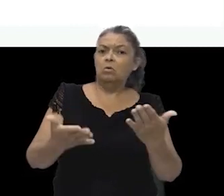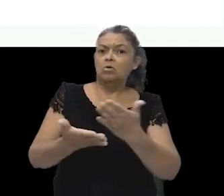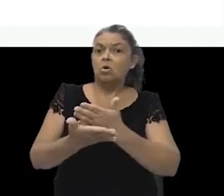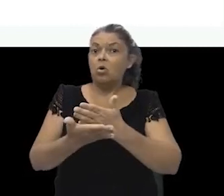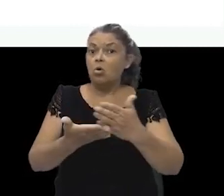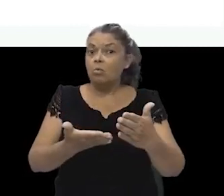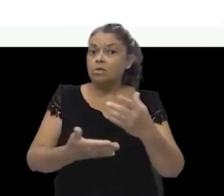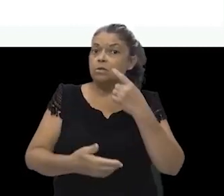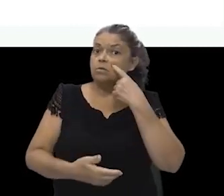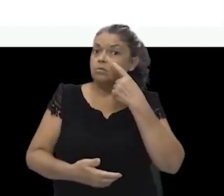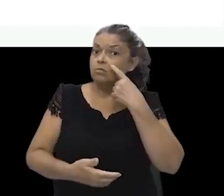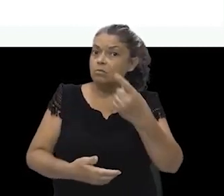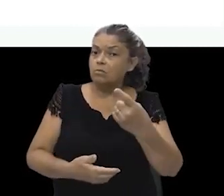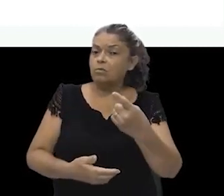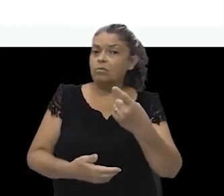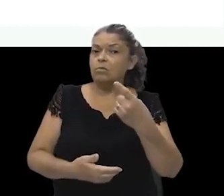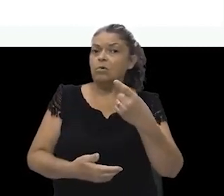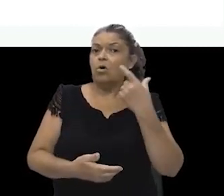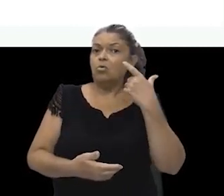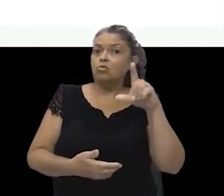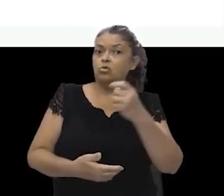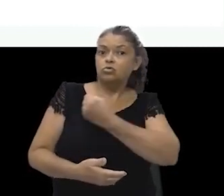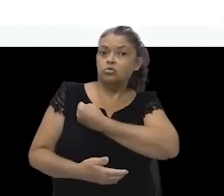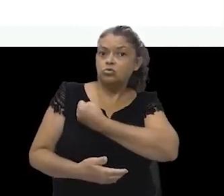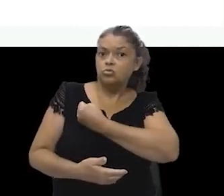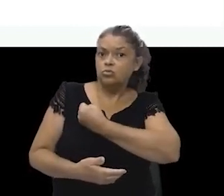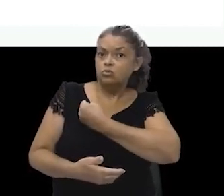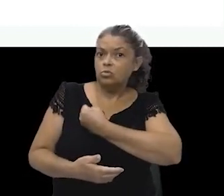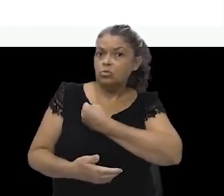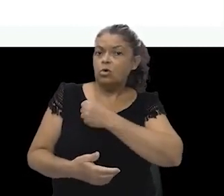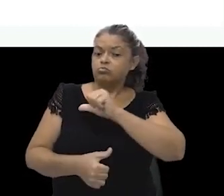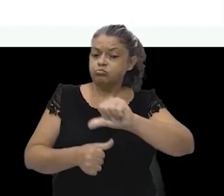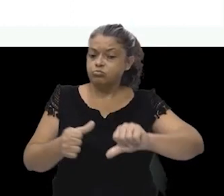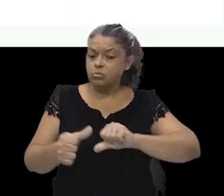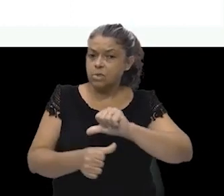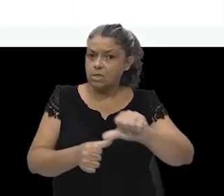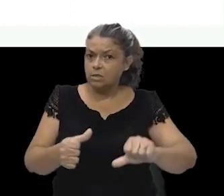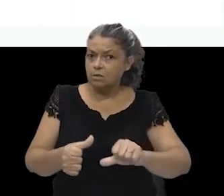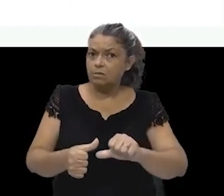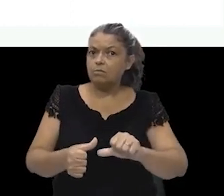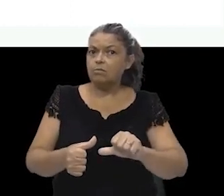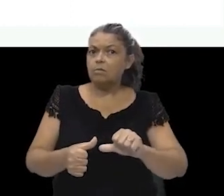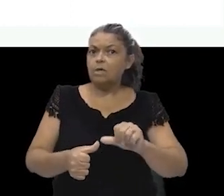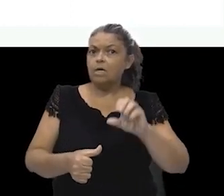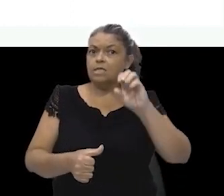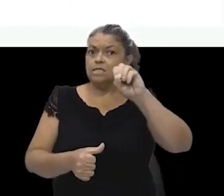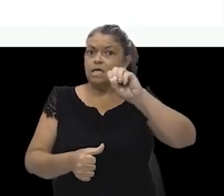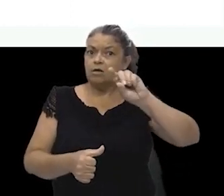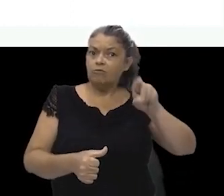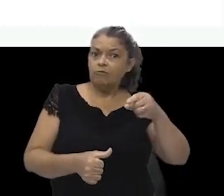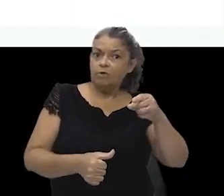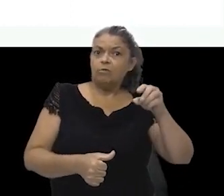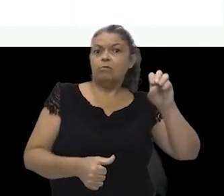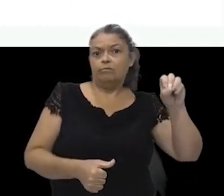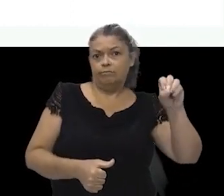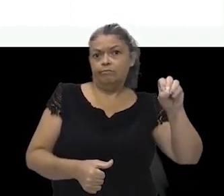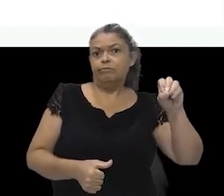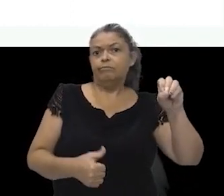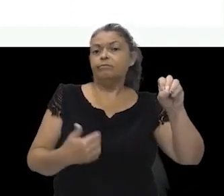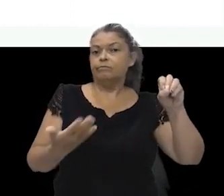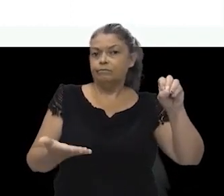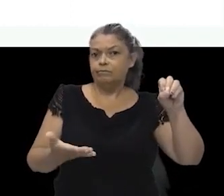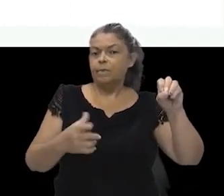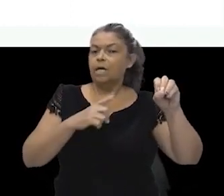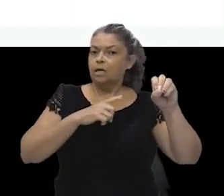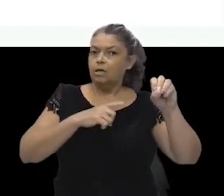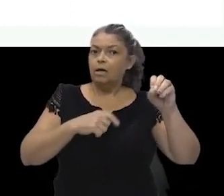a trabalhar com o resto da divisão, eu começo a trabalhar com os decimais. Então eu acrescento uma vírgula e um 0. E aí eu vou